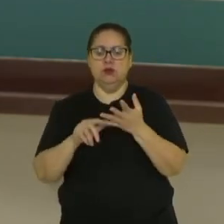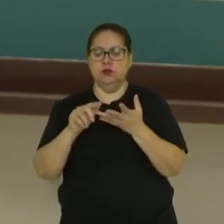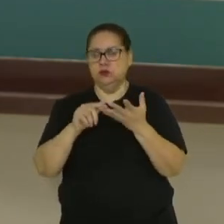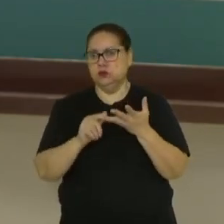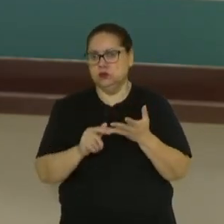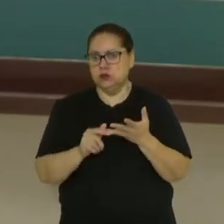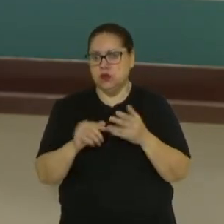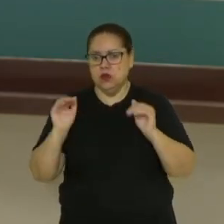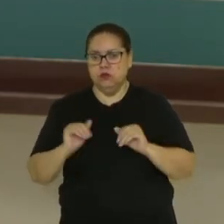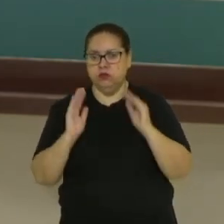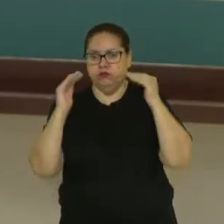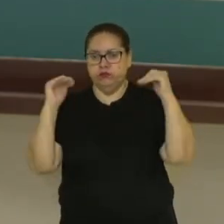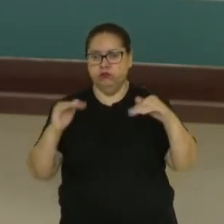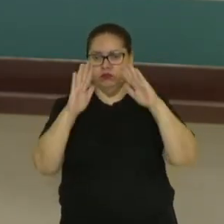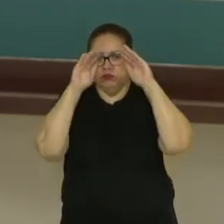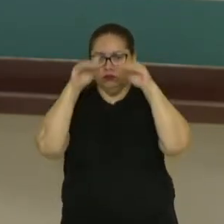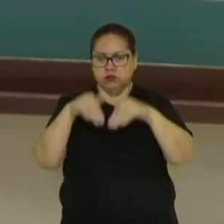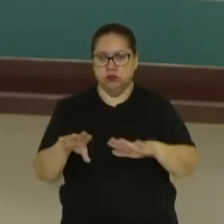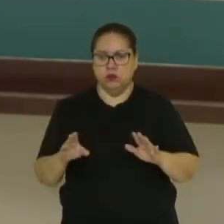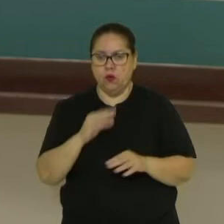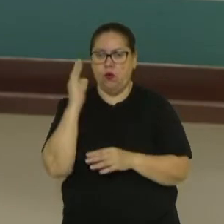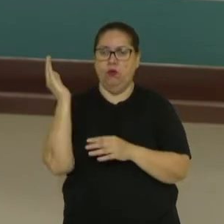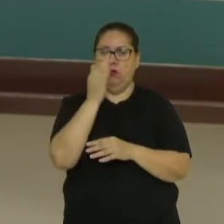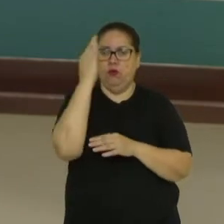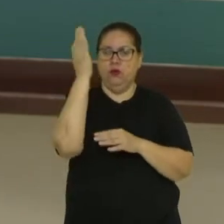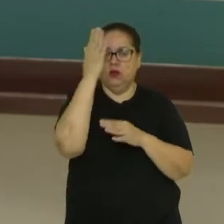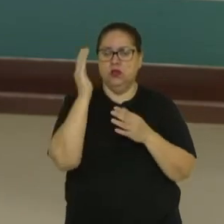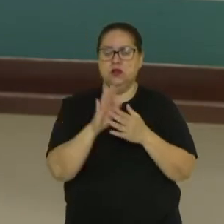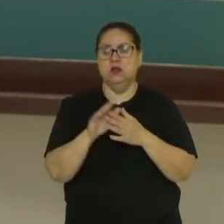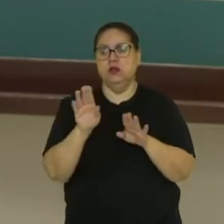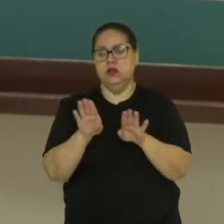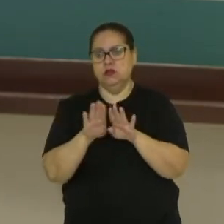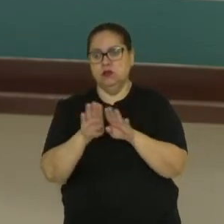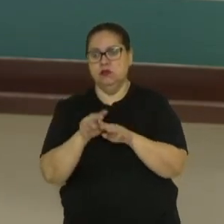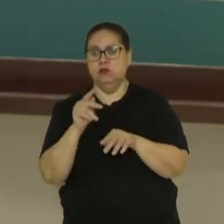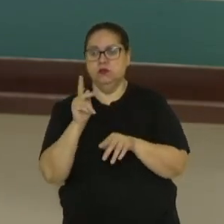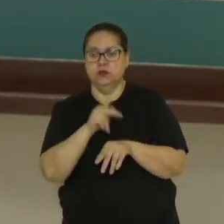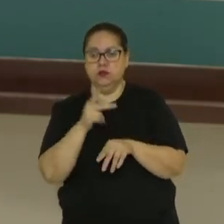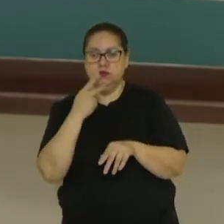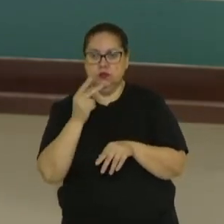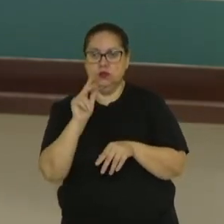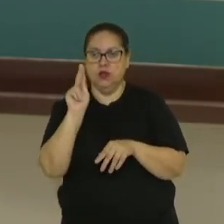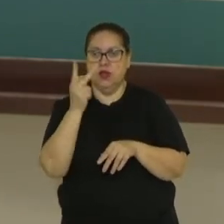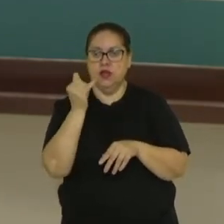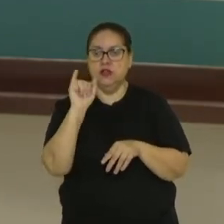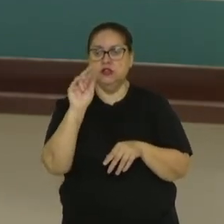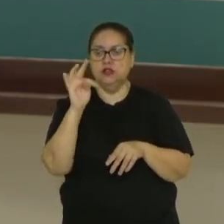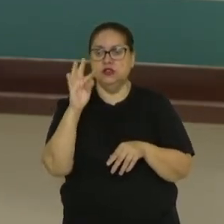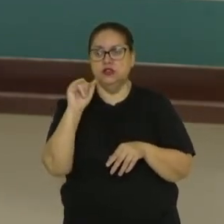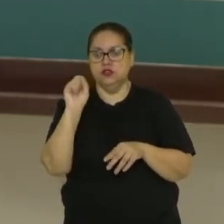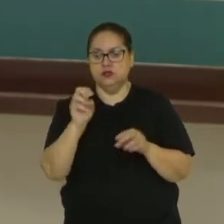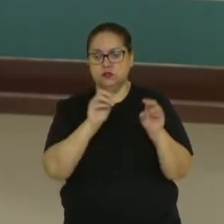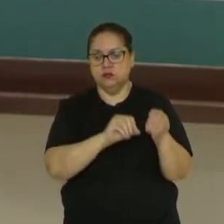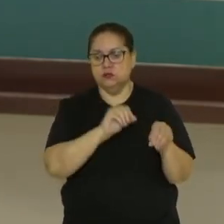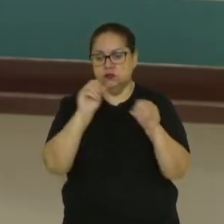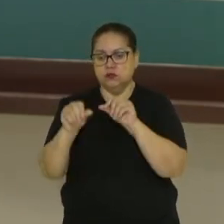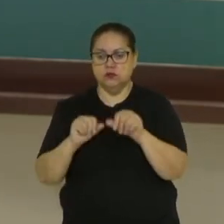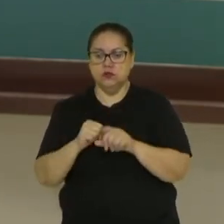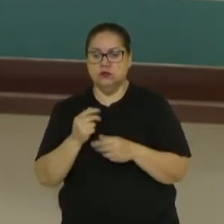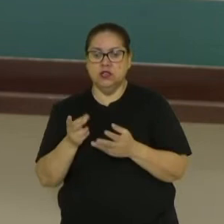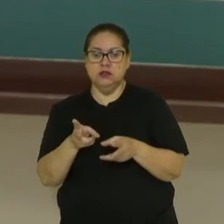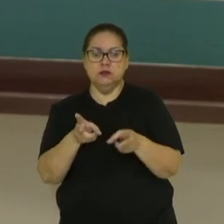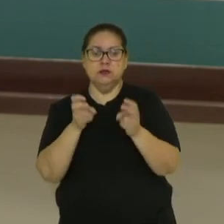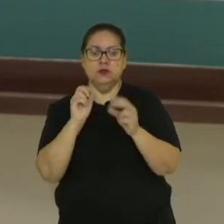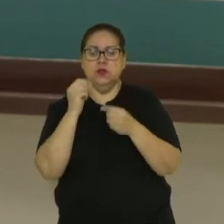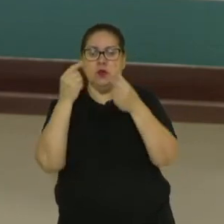acontece um tsunami, quando acontece um furacão, como no Haiti, que eu estava citando anteriormente, e essas pessoas mudam porque ficam sem opção,